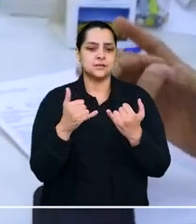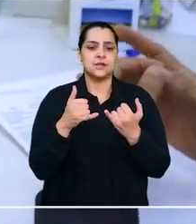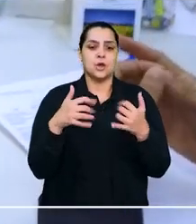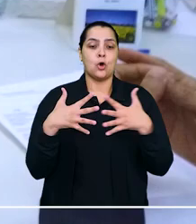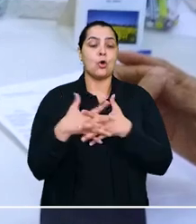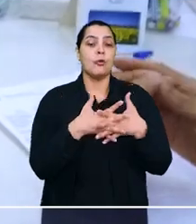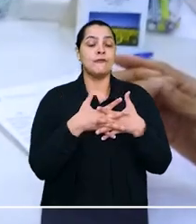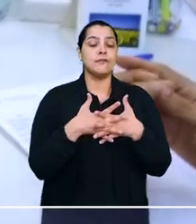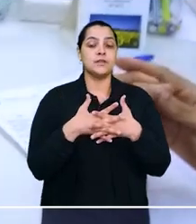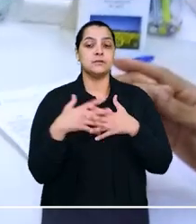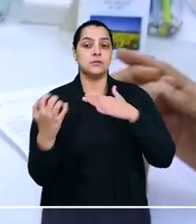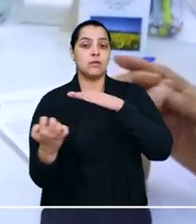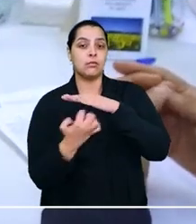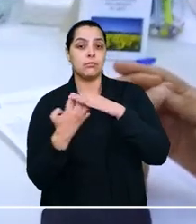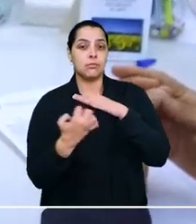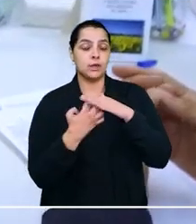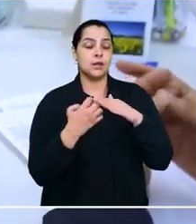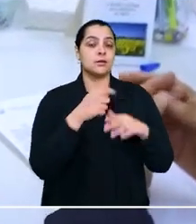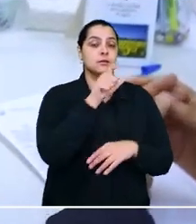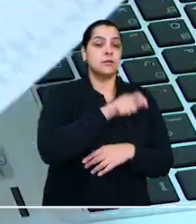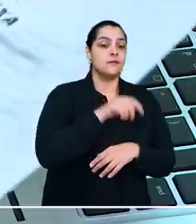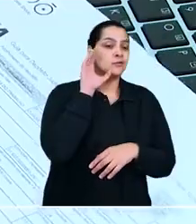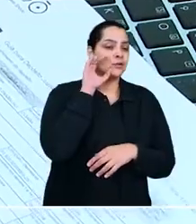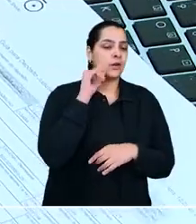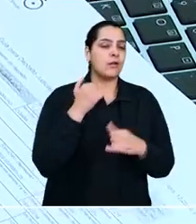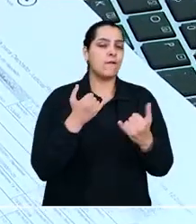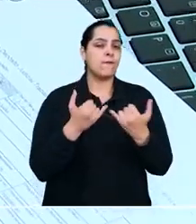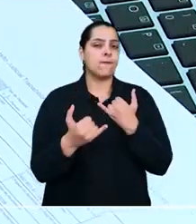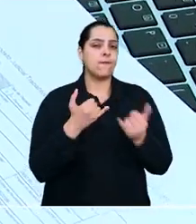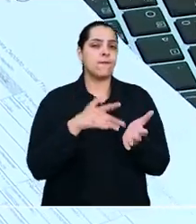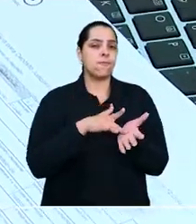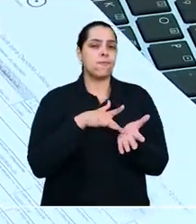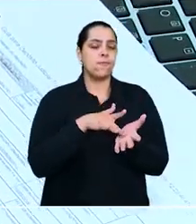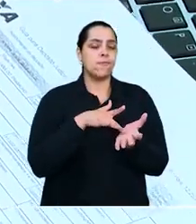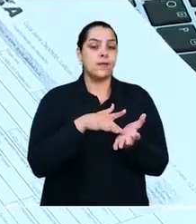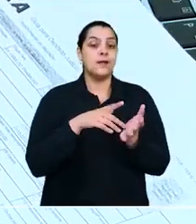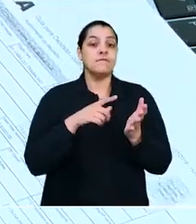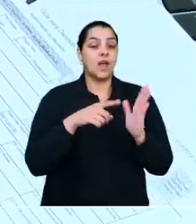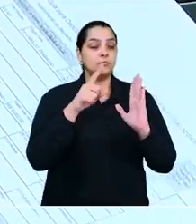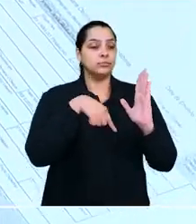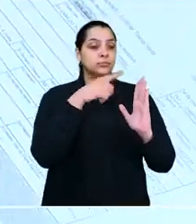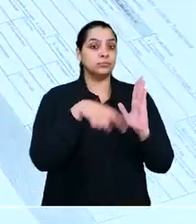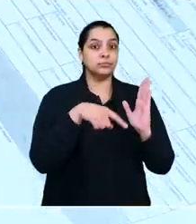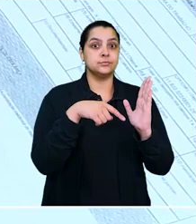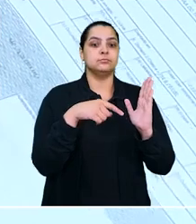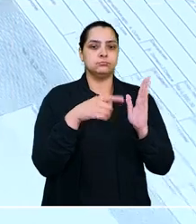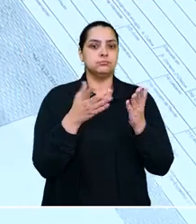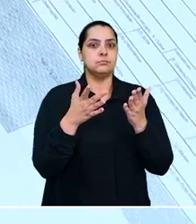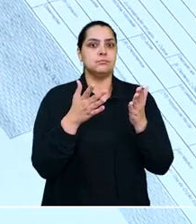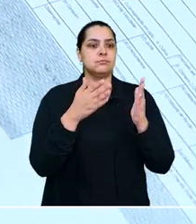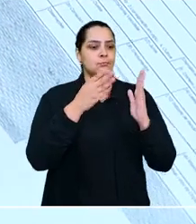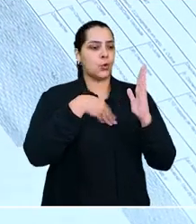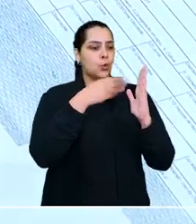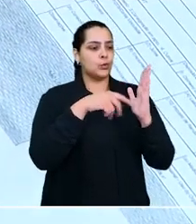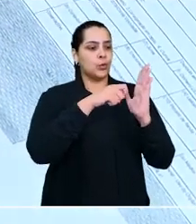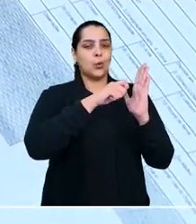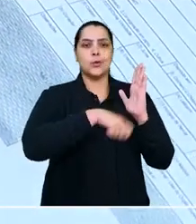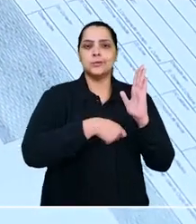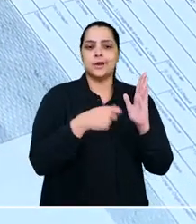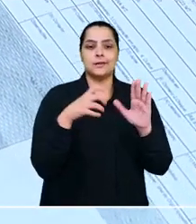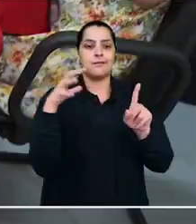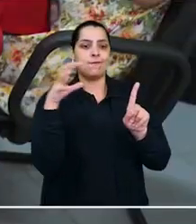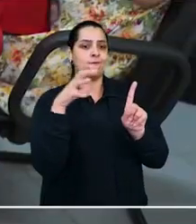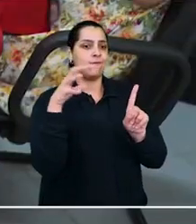quando conflitos entre patrões e empregados são forjados no momento da rescisão de um contrato para pressionar o